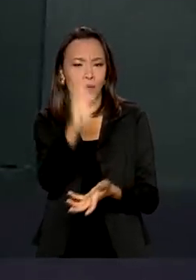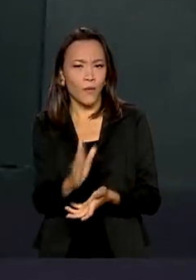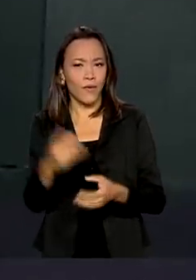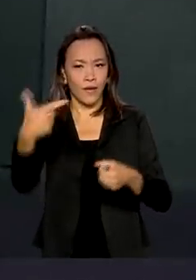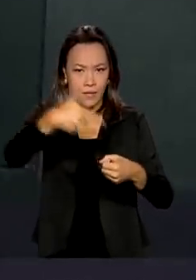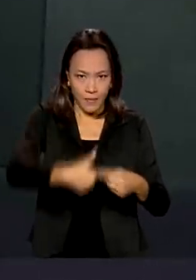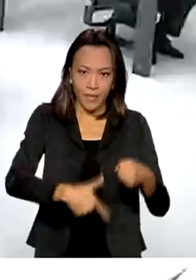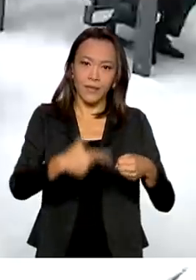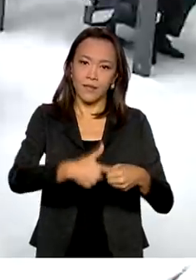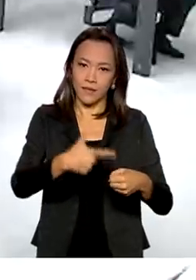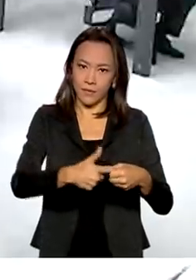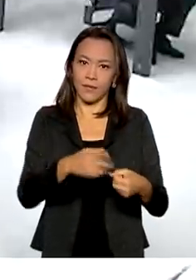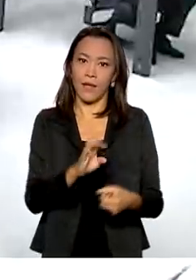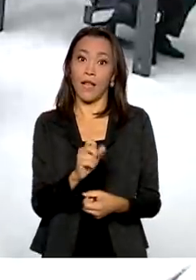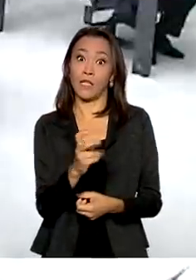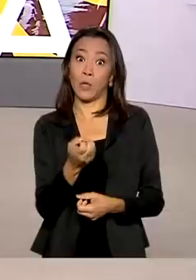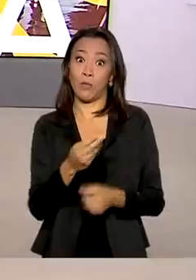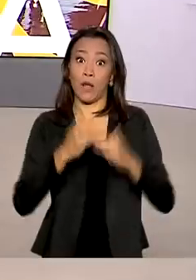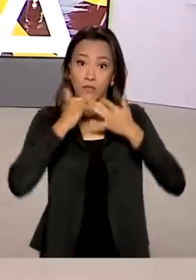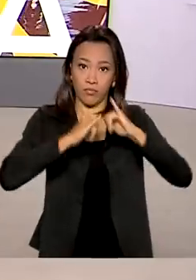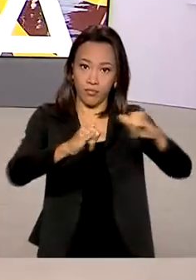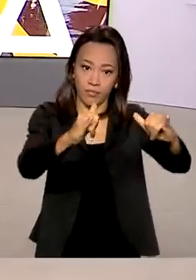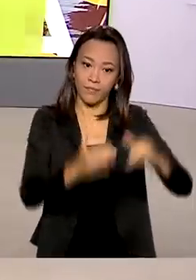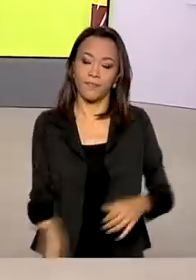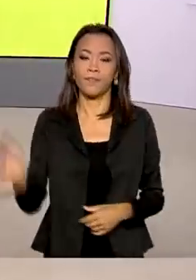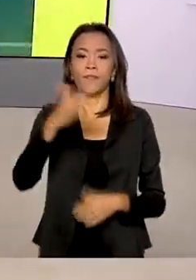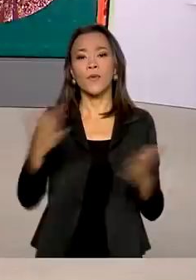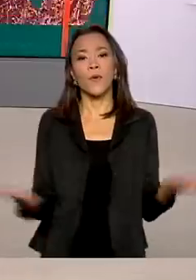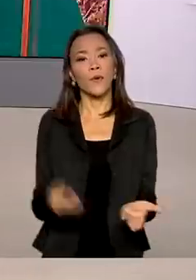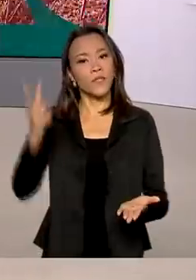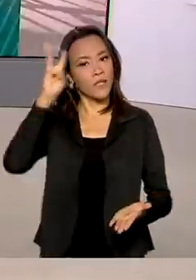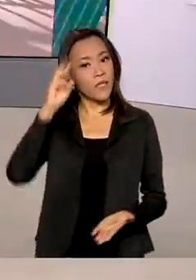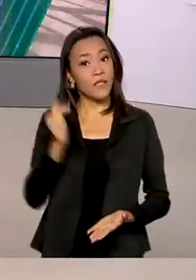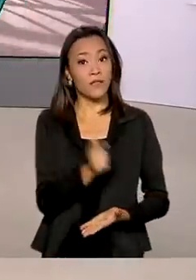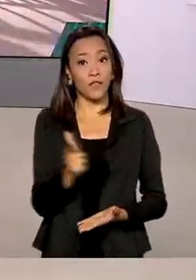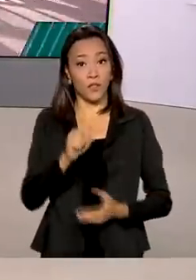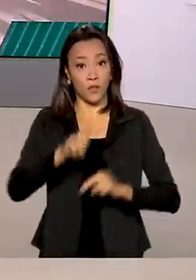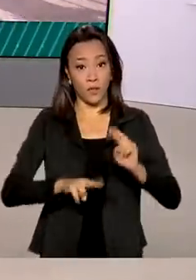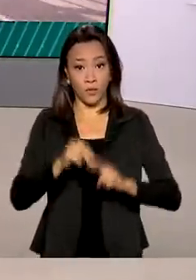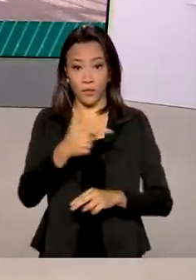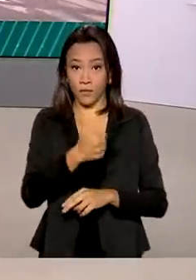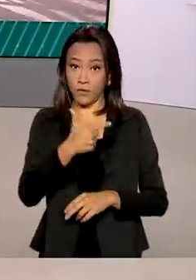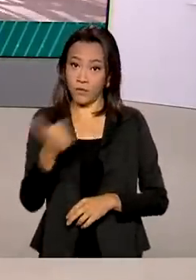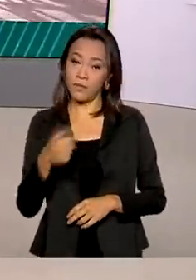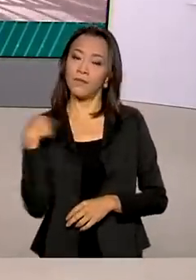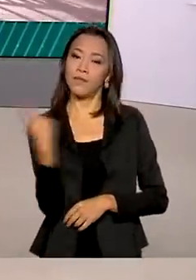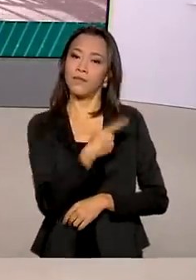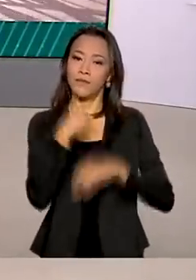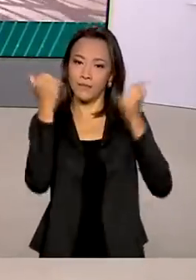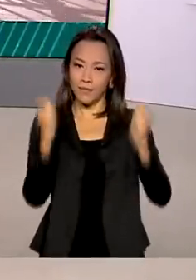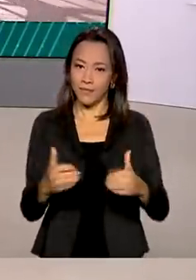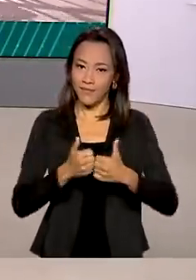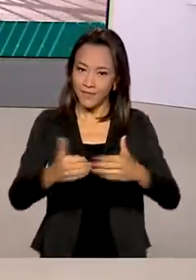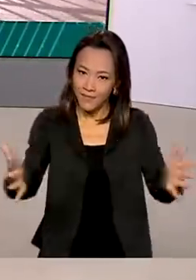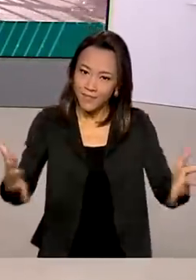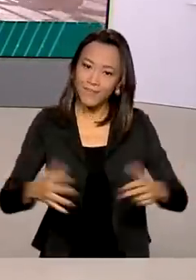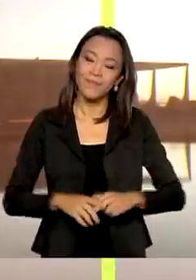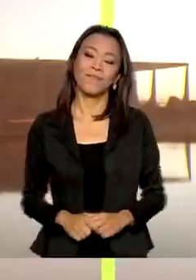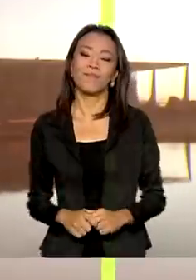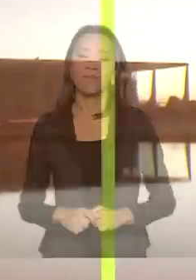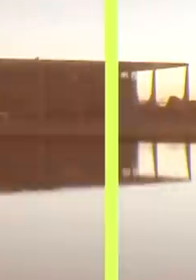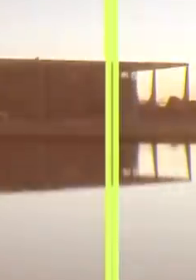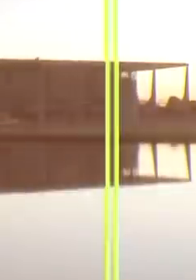a sanção do presidente Jair Bolsonaro. Terça-feira, 22 de junho de 2021, o Brasil em Dia está começando.